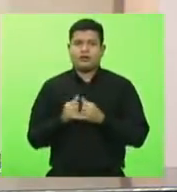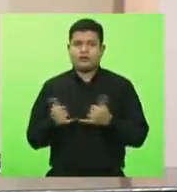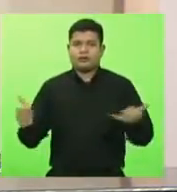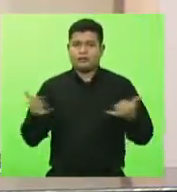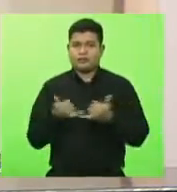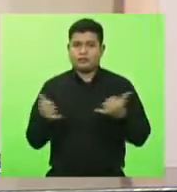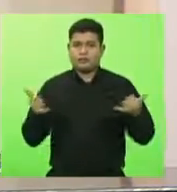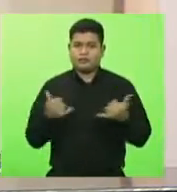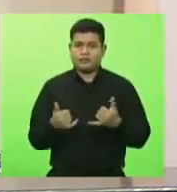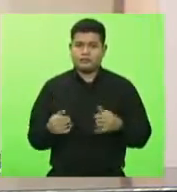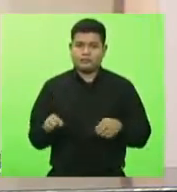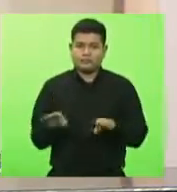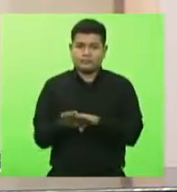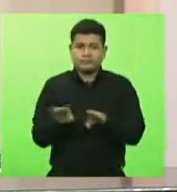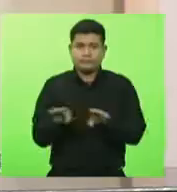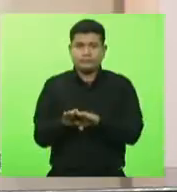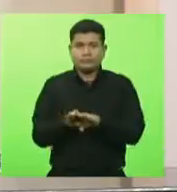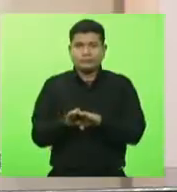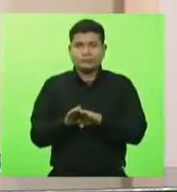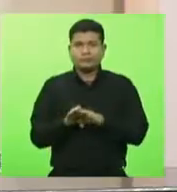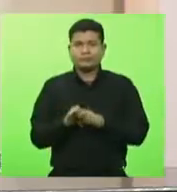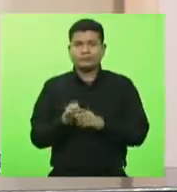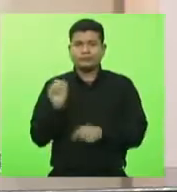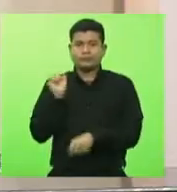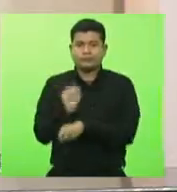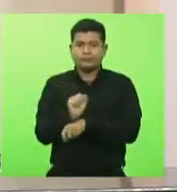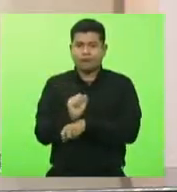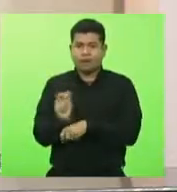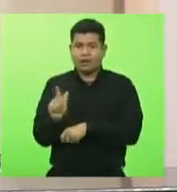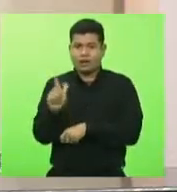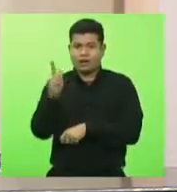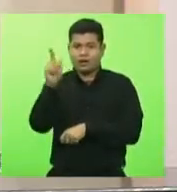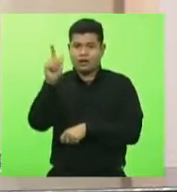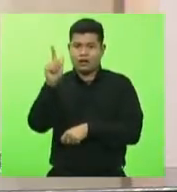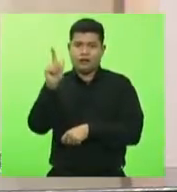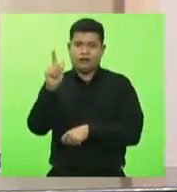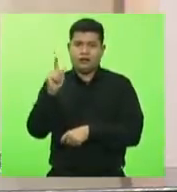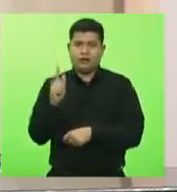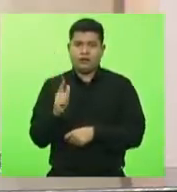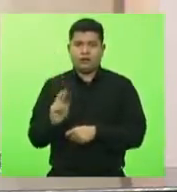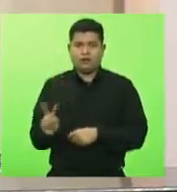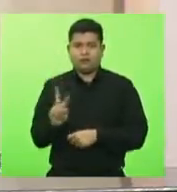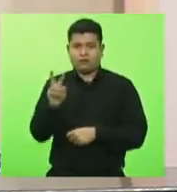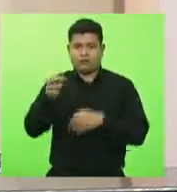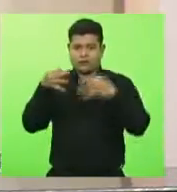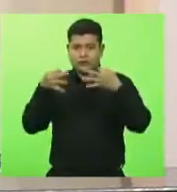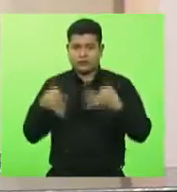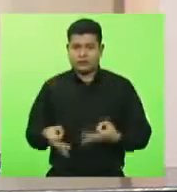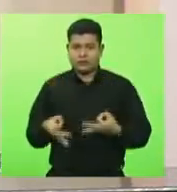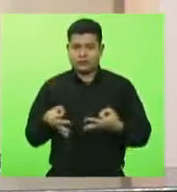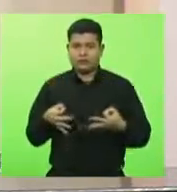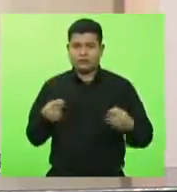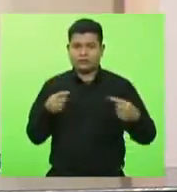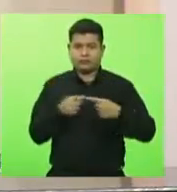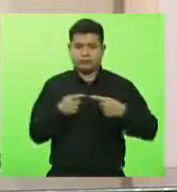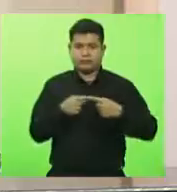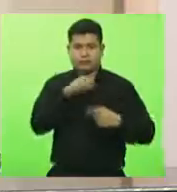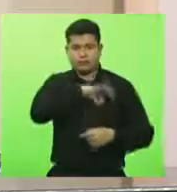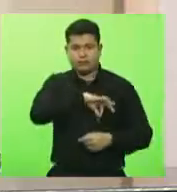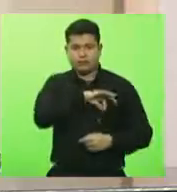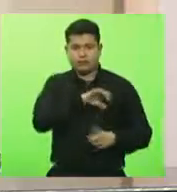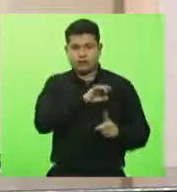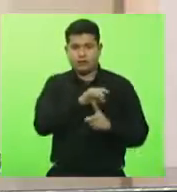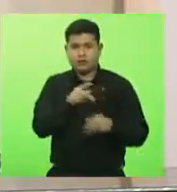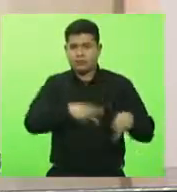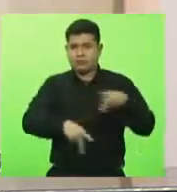visem a estabilização do preço do gás liquefeito de petróleo a um valor condizente com a renda da população brasileira,